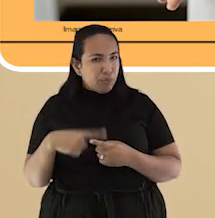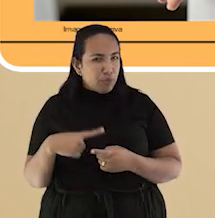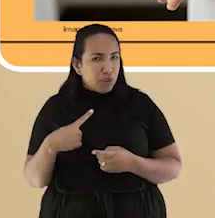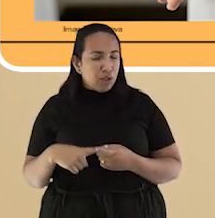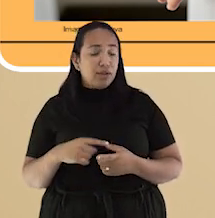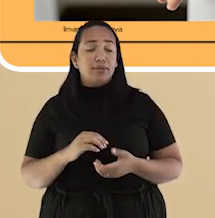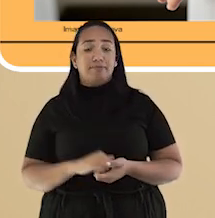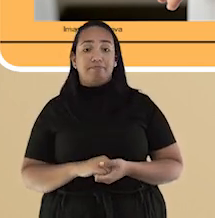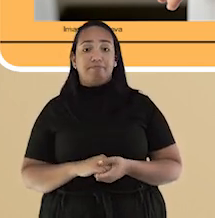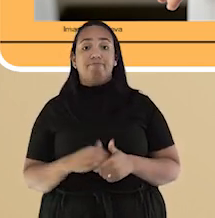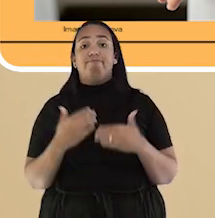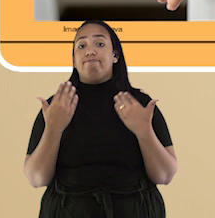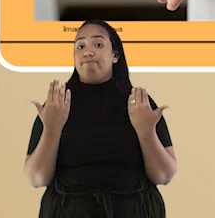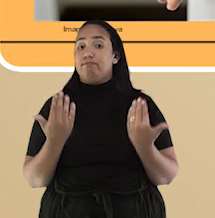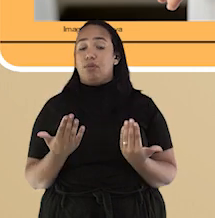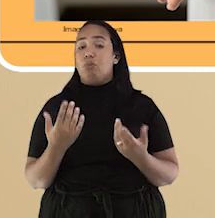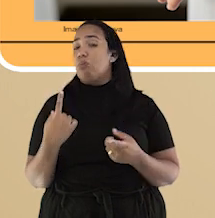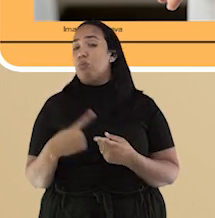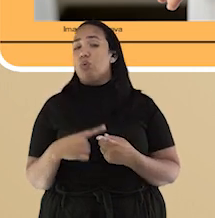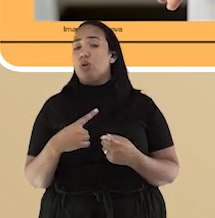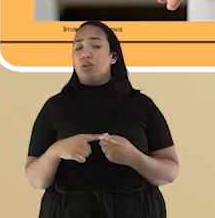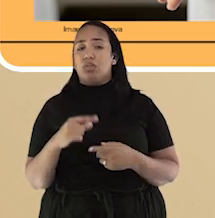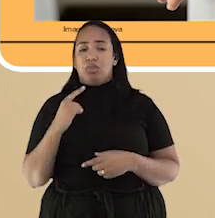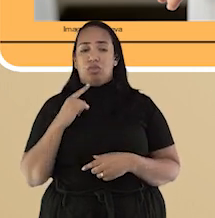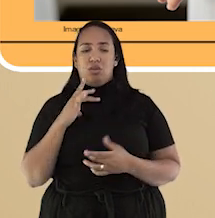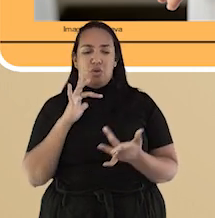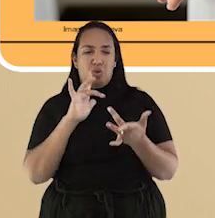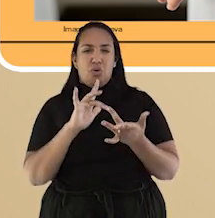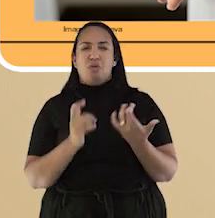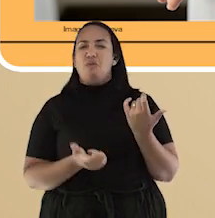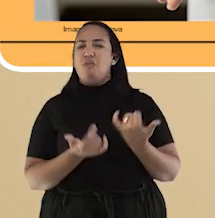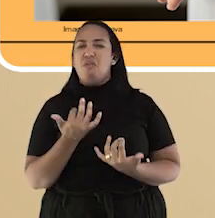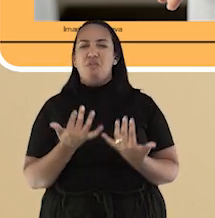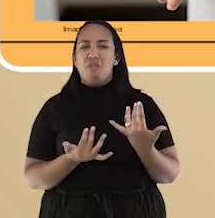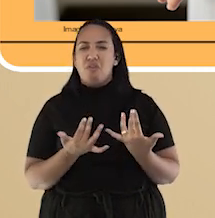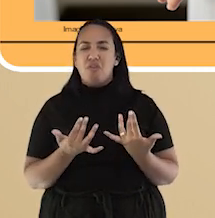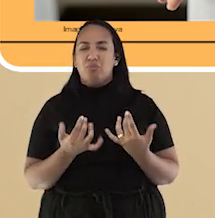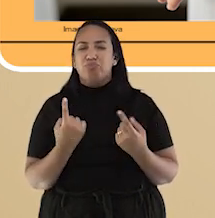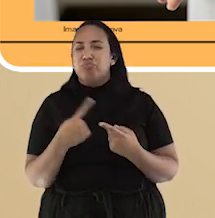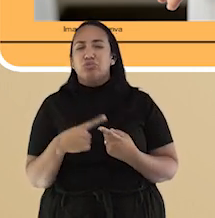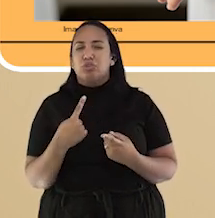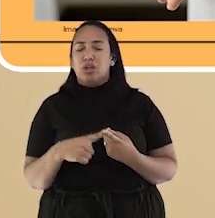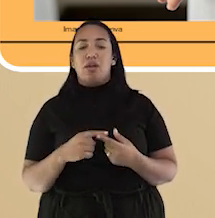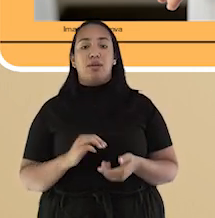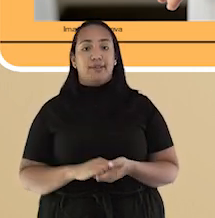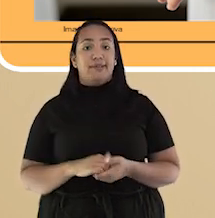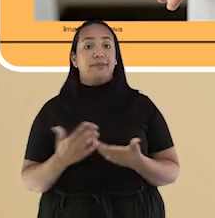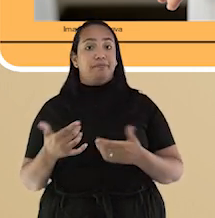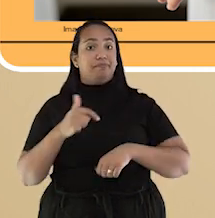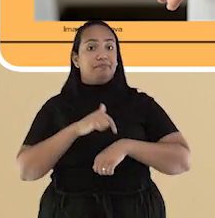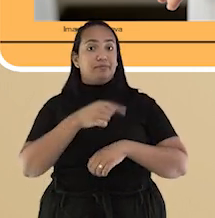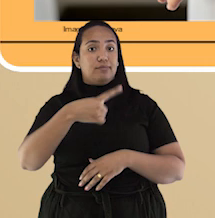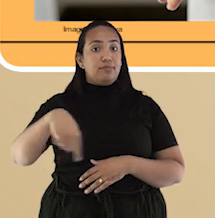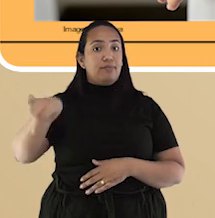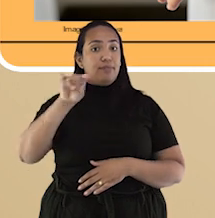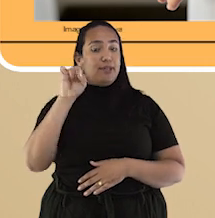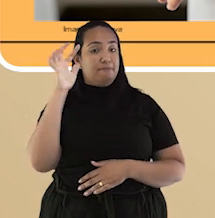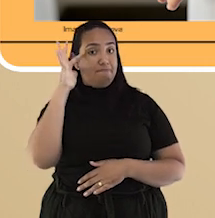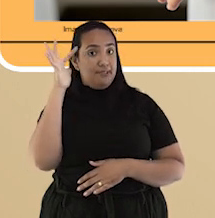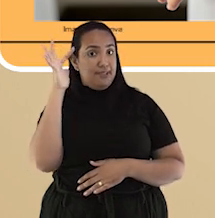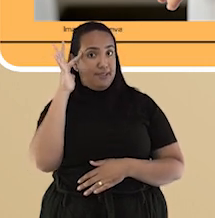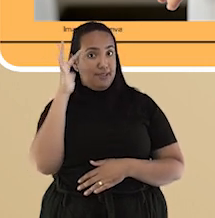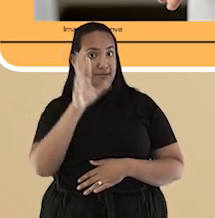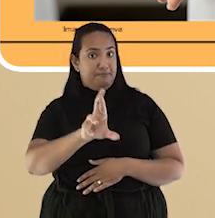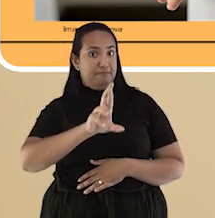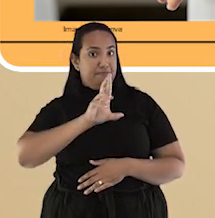Na verdade, por que ocorrem as queimaduras? Por que nos queimamos? Vou te dar um tempo para pensar